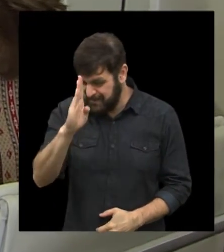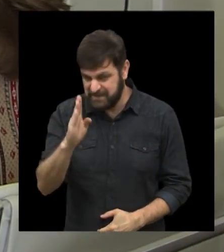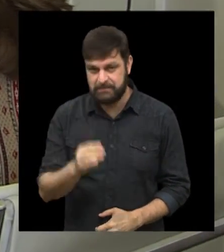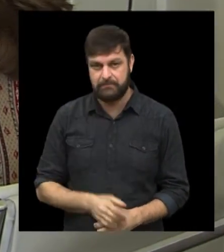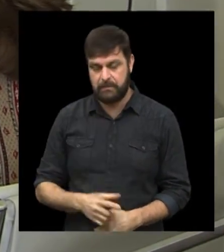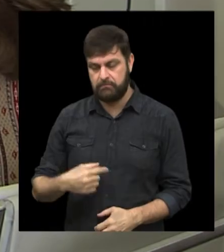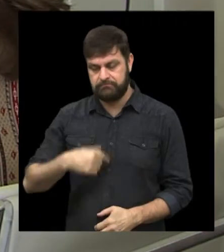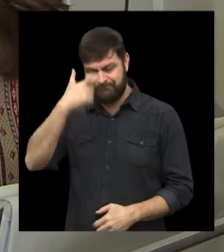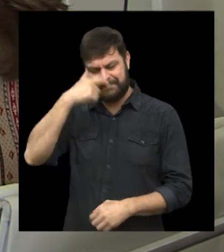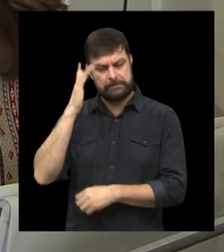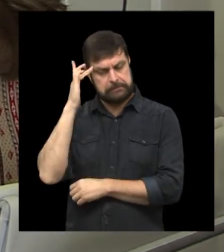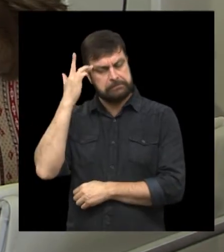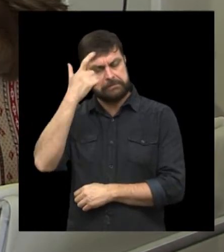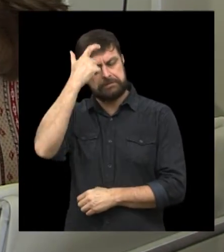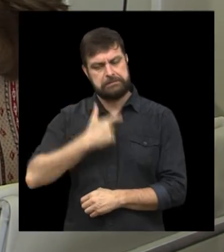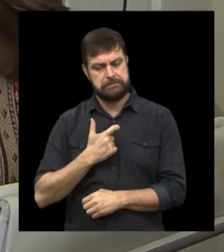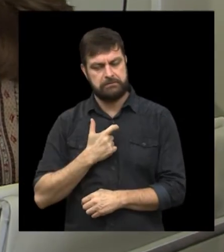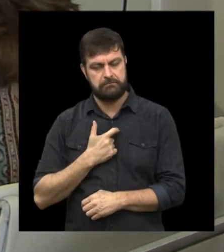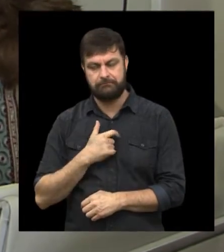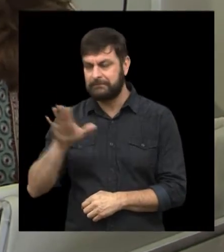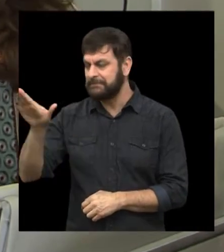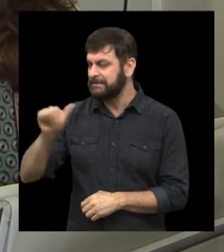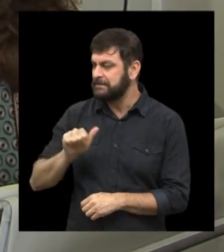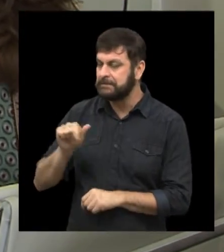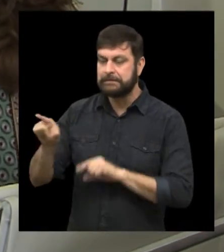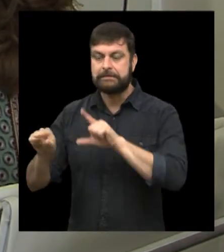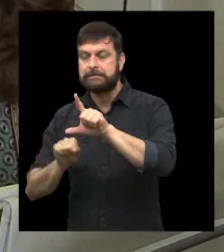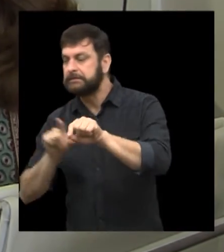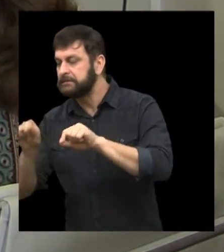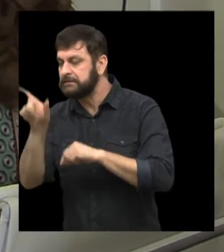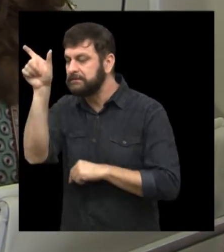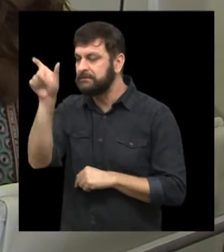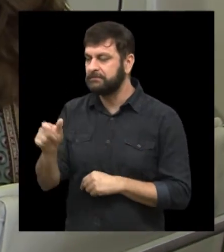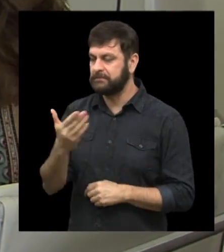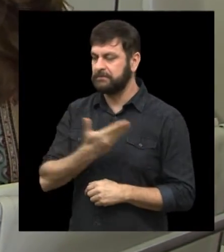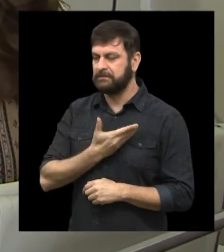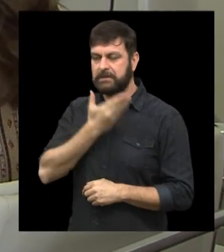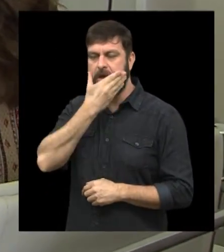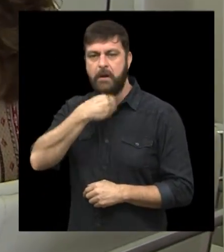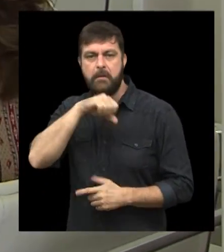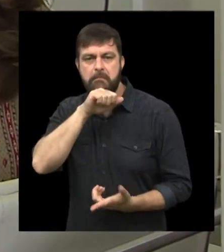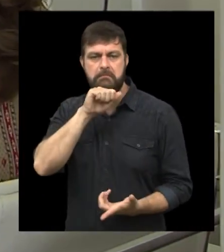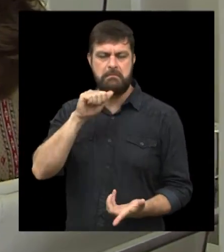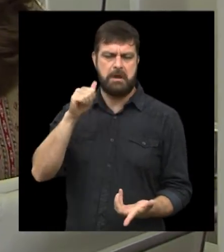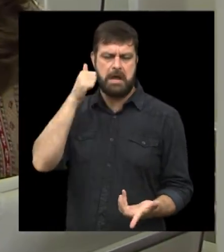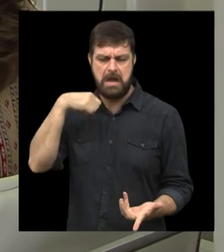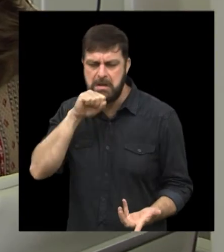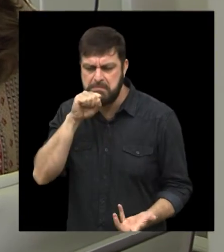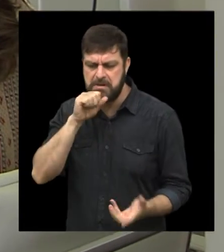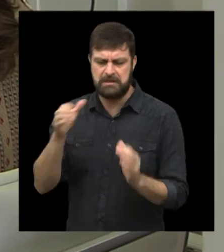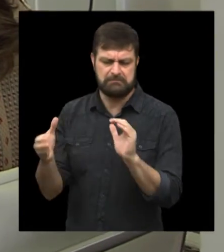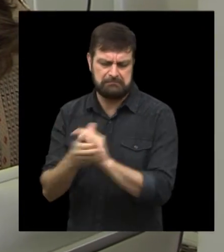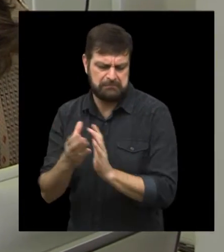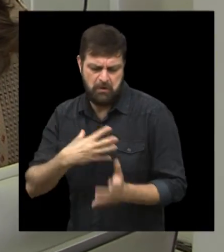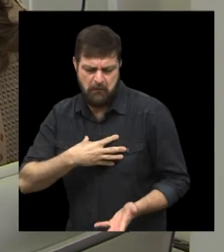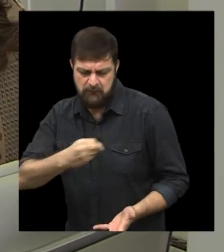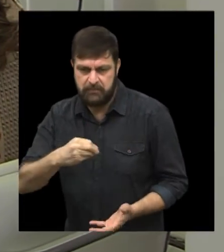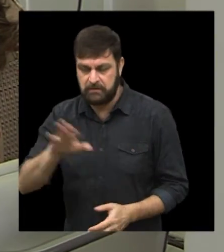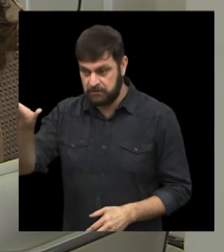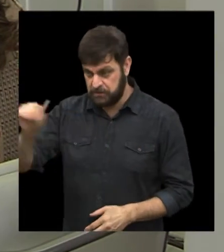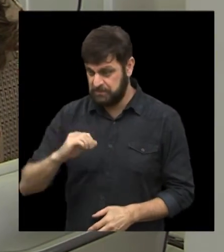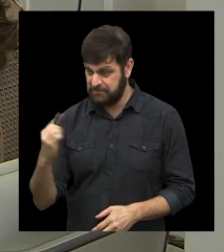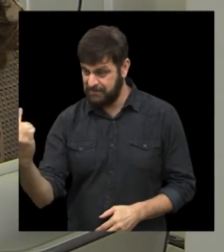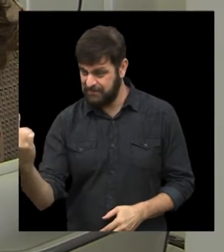se você acha que tem o mau hálito, é escolher alguém do seu convívio diário, pai, mãe, esposa, filho,